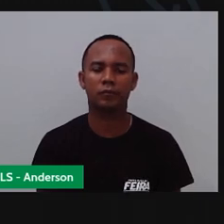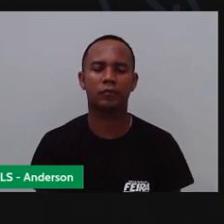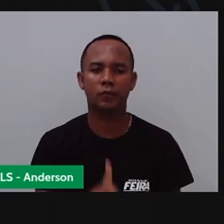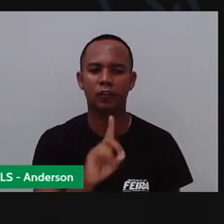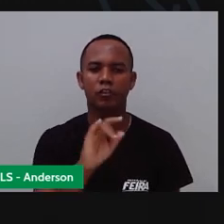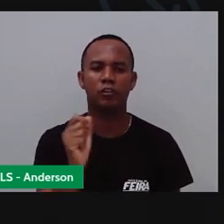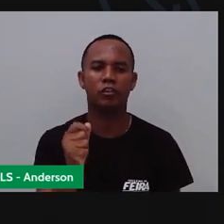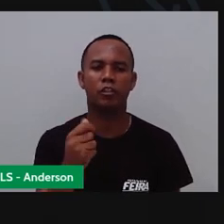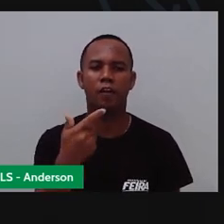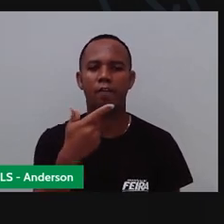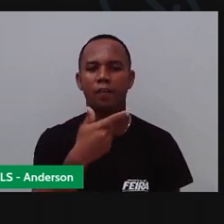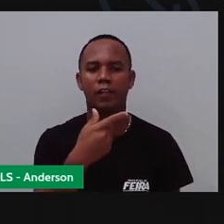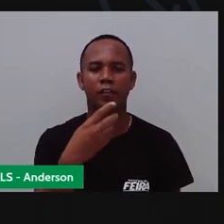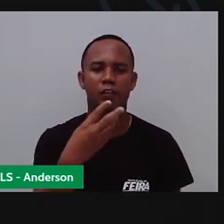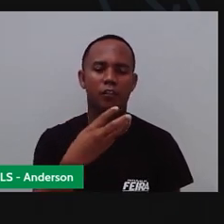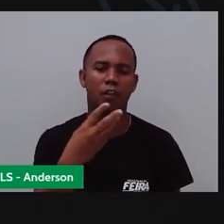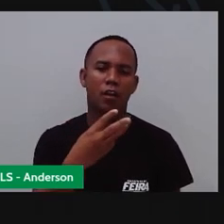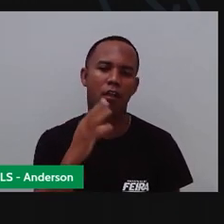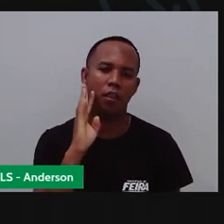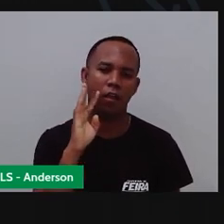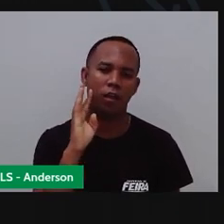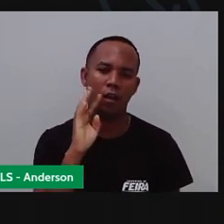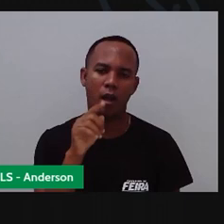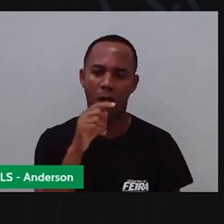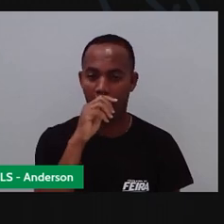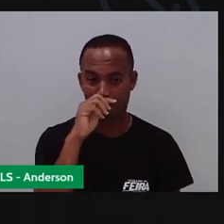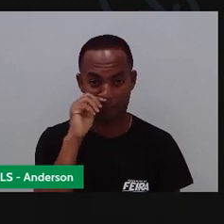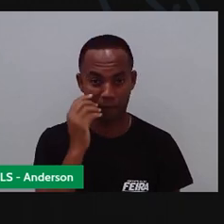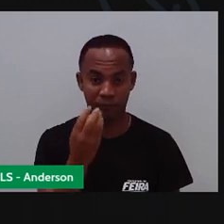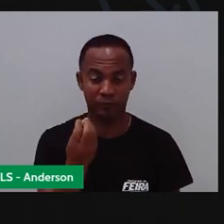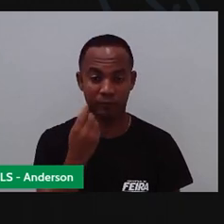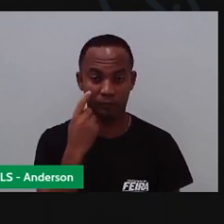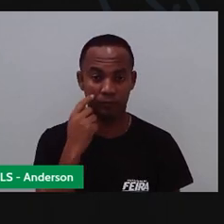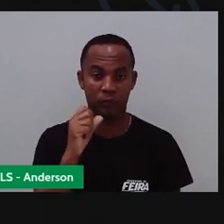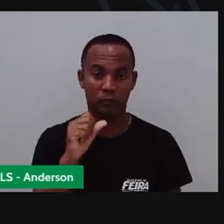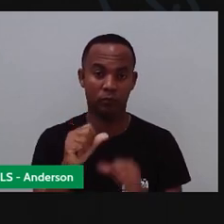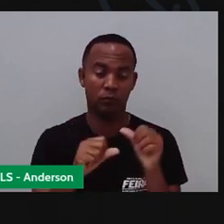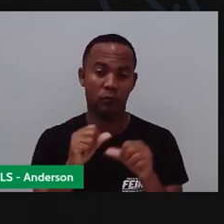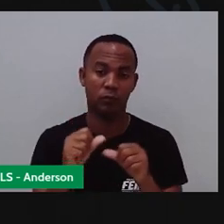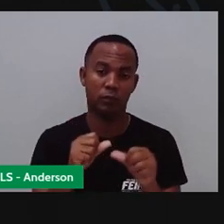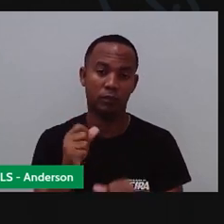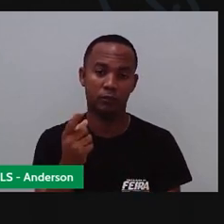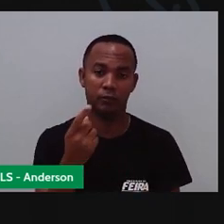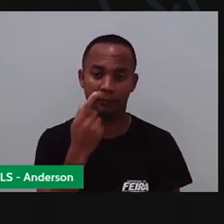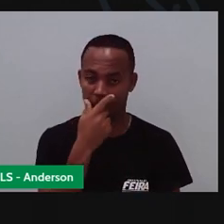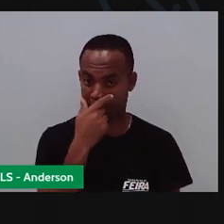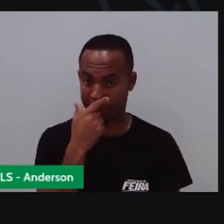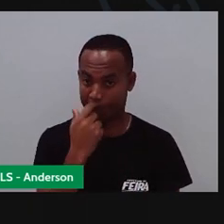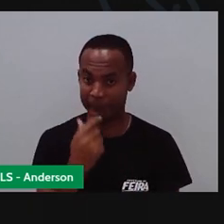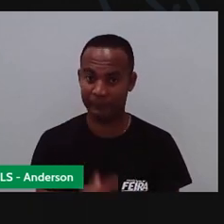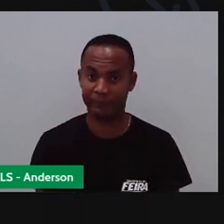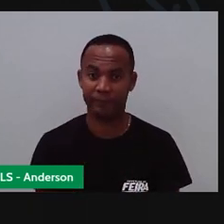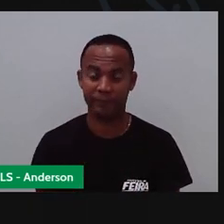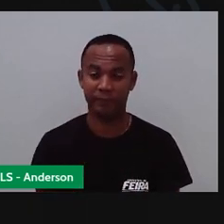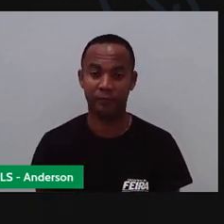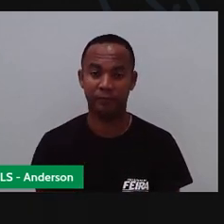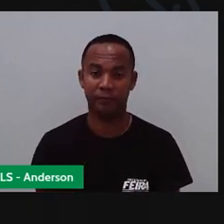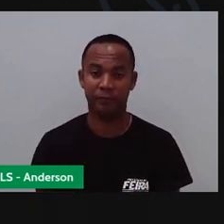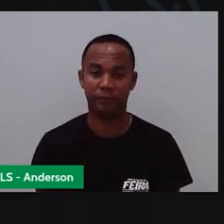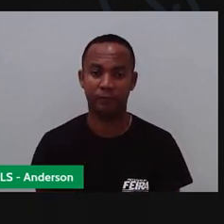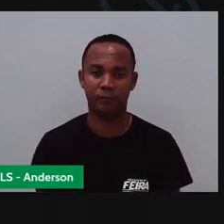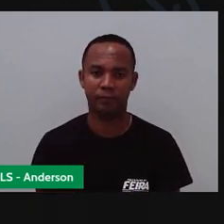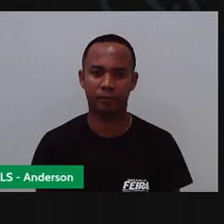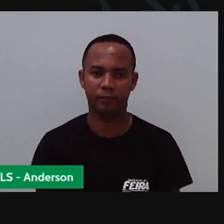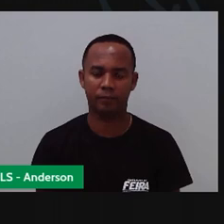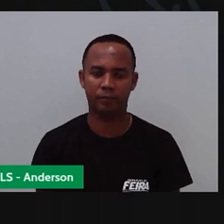23, Anderson. Um dia legal. Dia 23 de junho. Eu mudo o meu pregador pra onde? Pra aqui. E o outro vai ficar